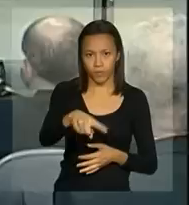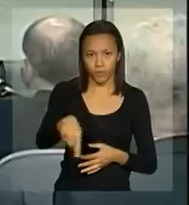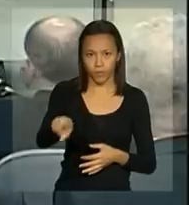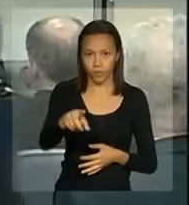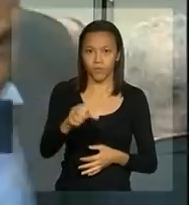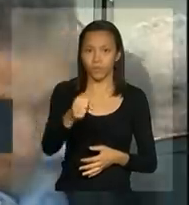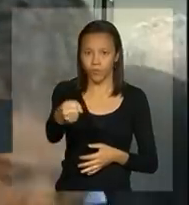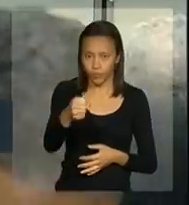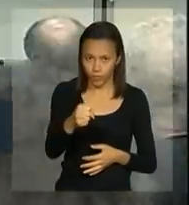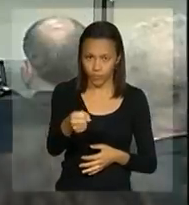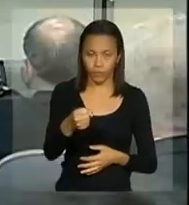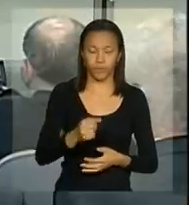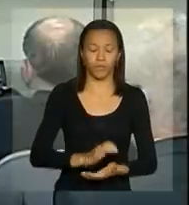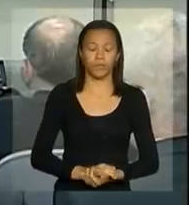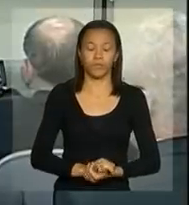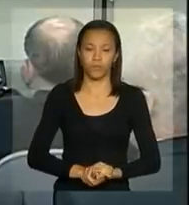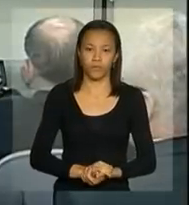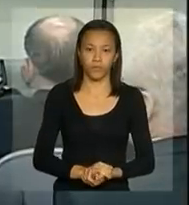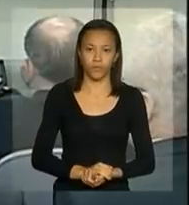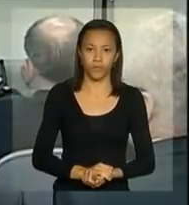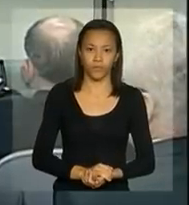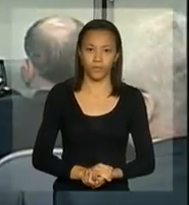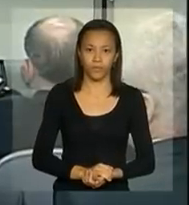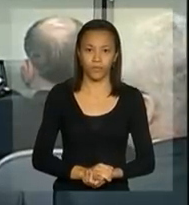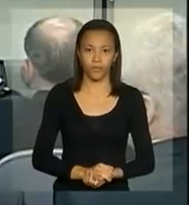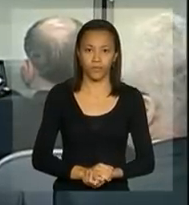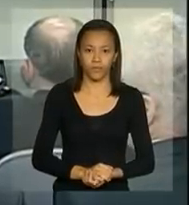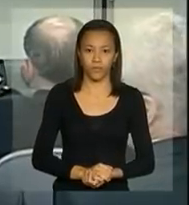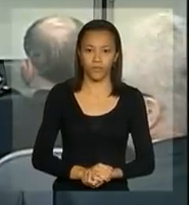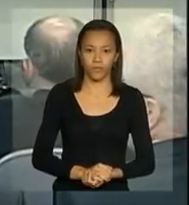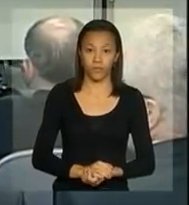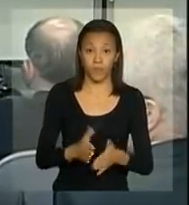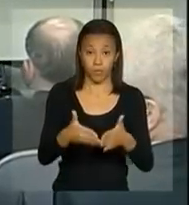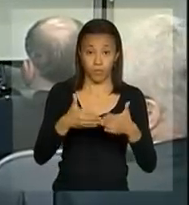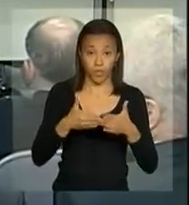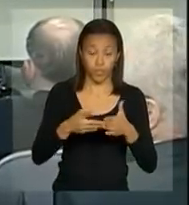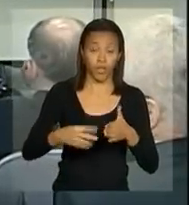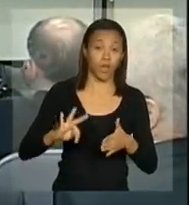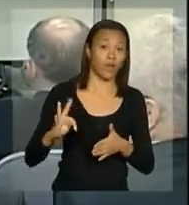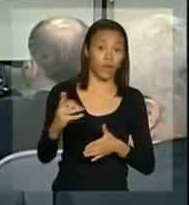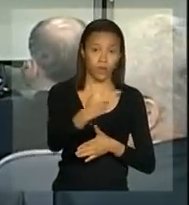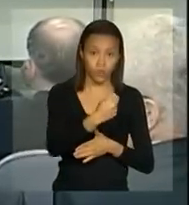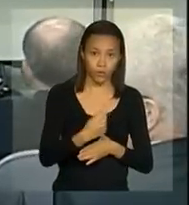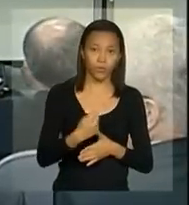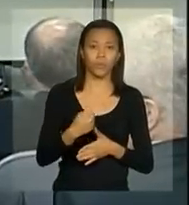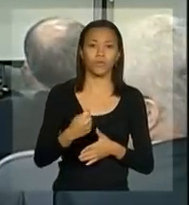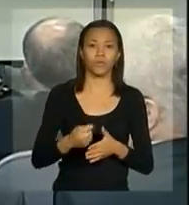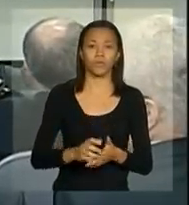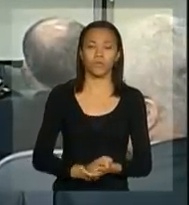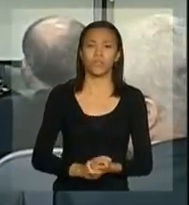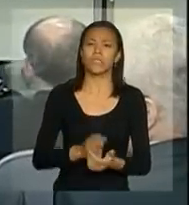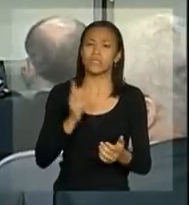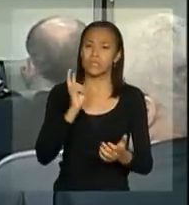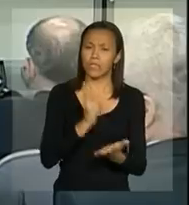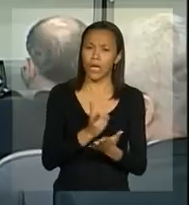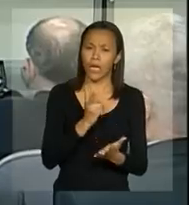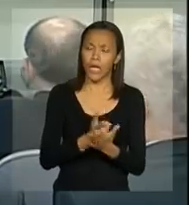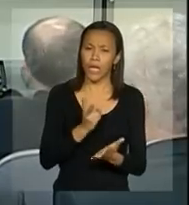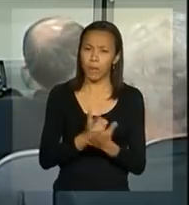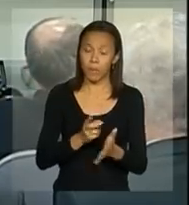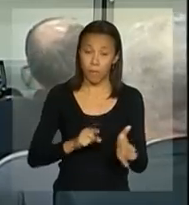aonde estão os repórteres, pedindo a todos a gentileza de fazerem as perguntas